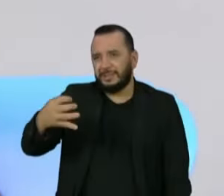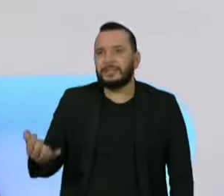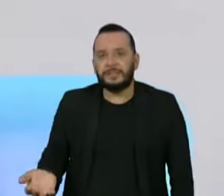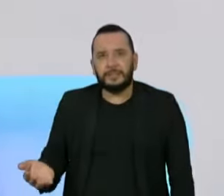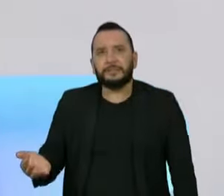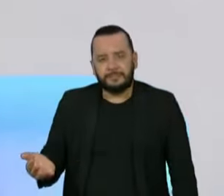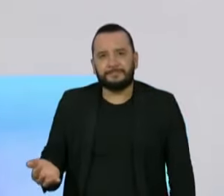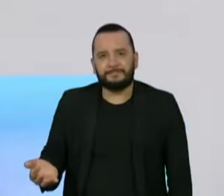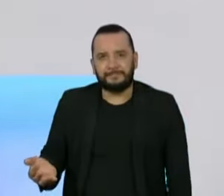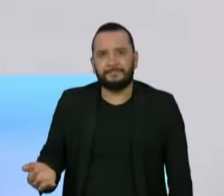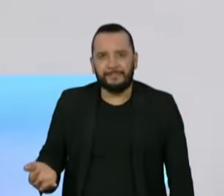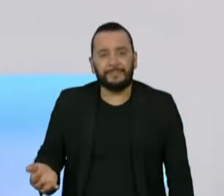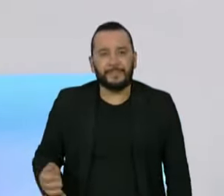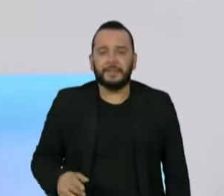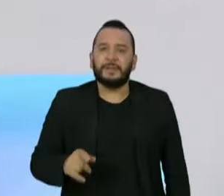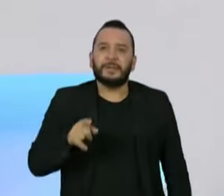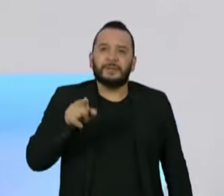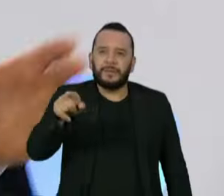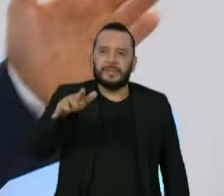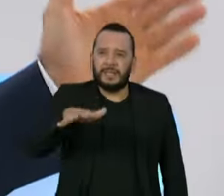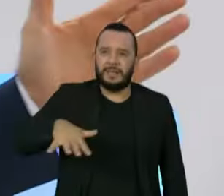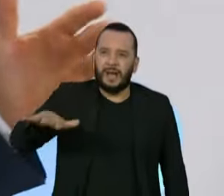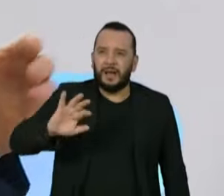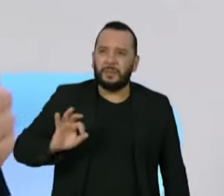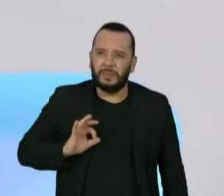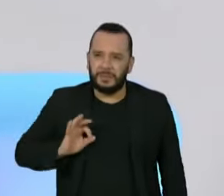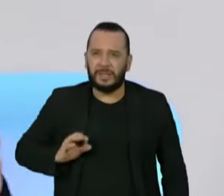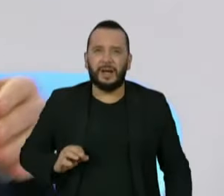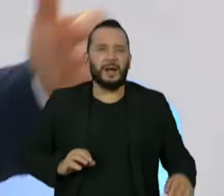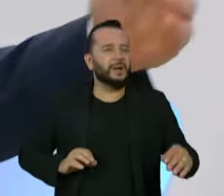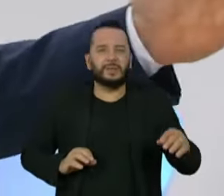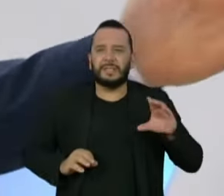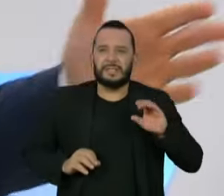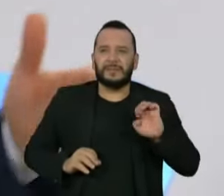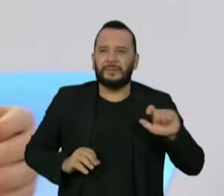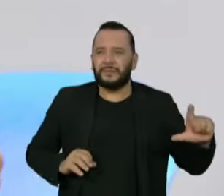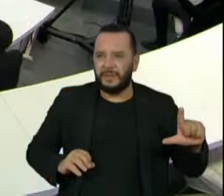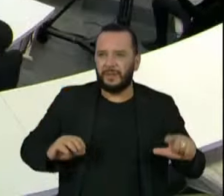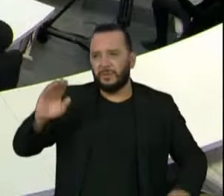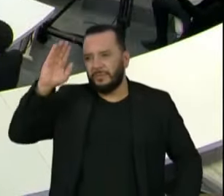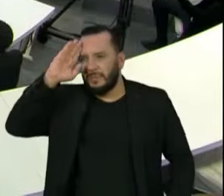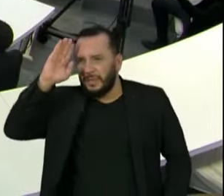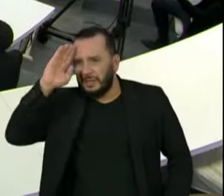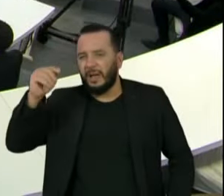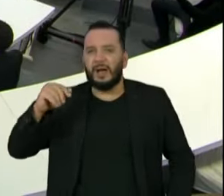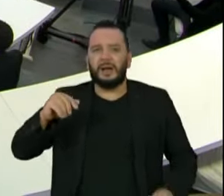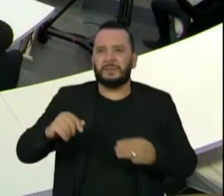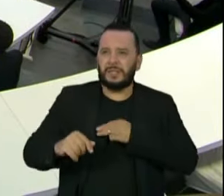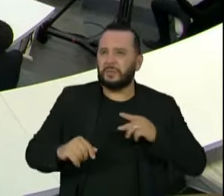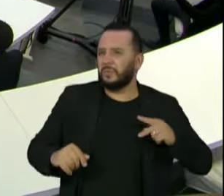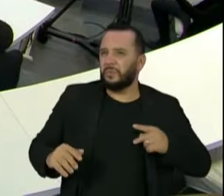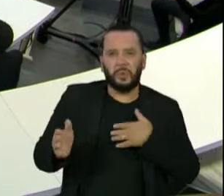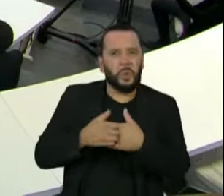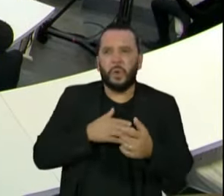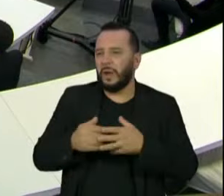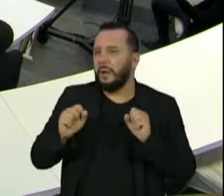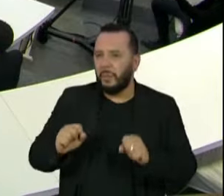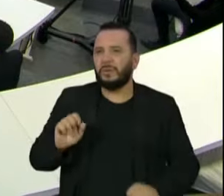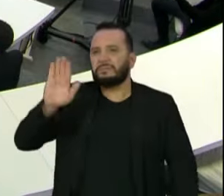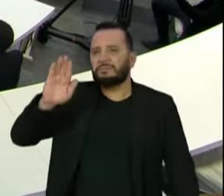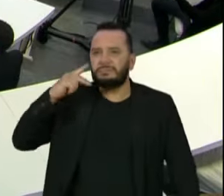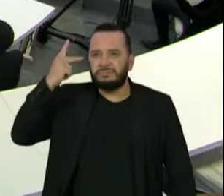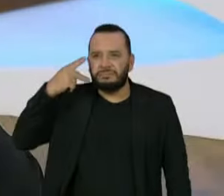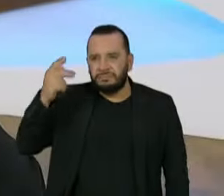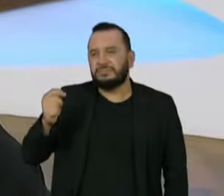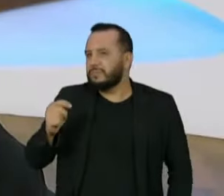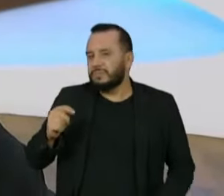você coloque. Seja que você venha da força policial, da polícia militar, da polícia civil, da magistratura, do Ministério Público, não importa. A premissa